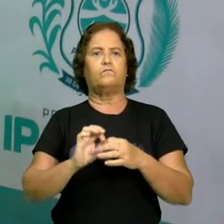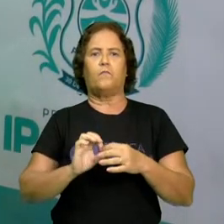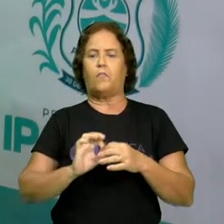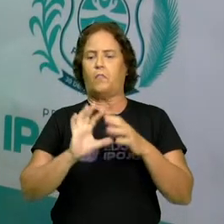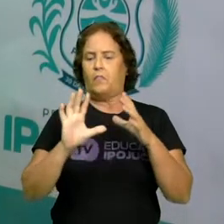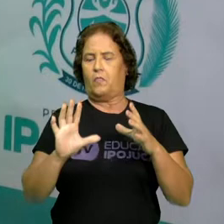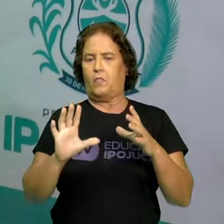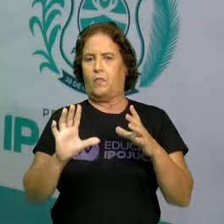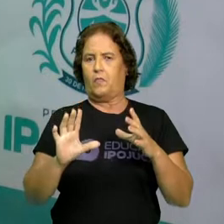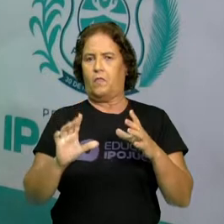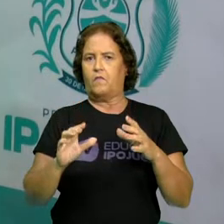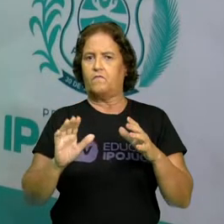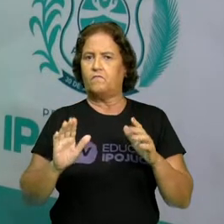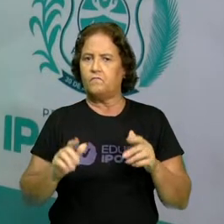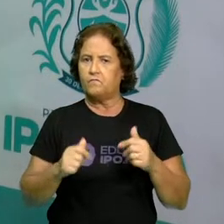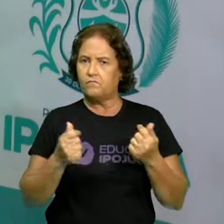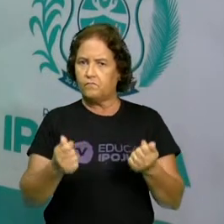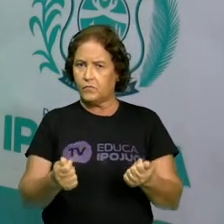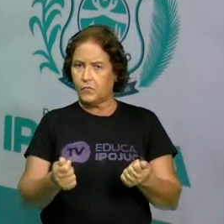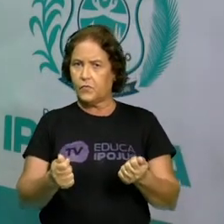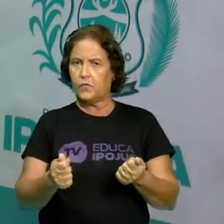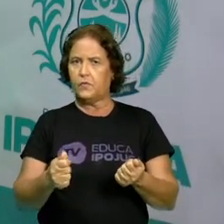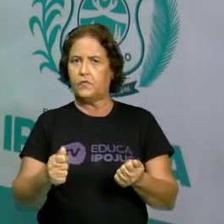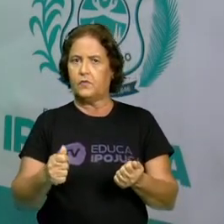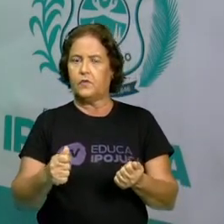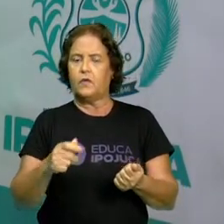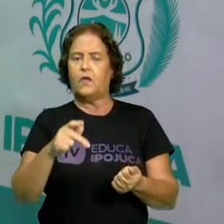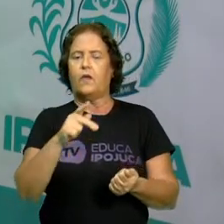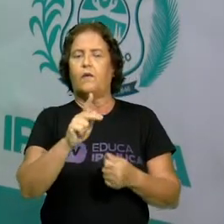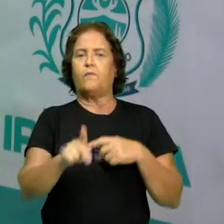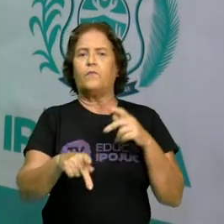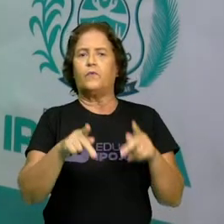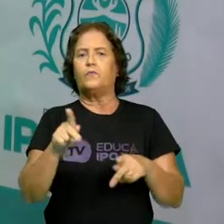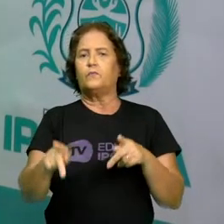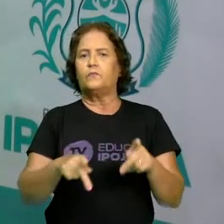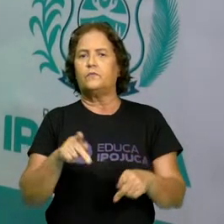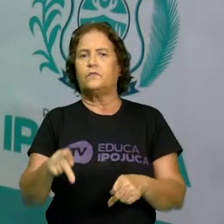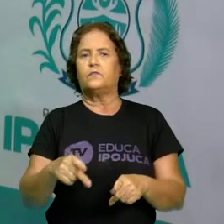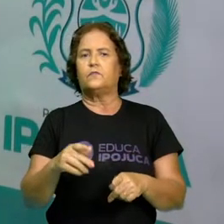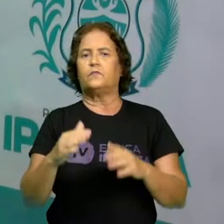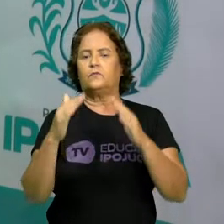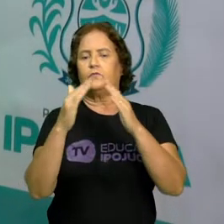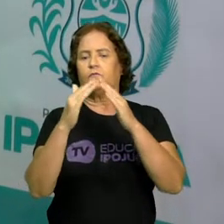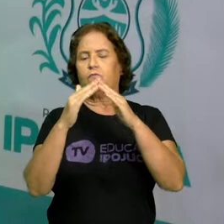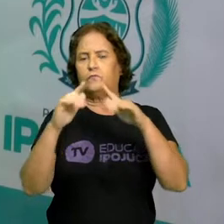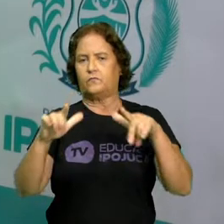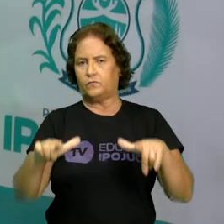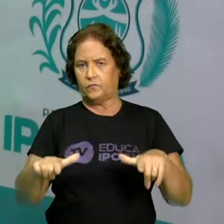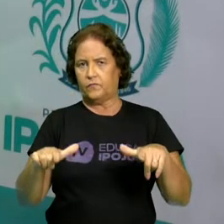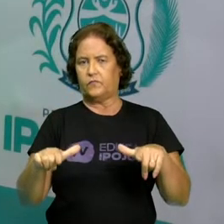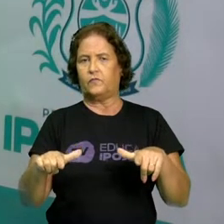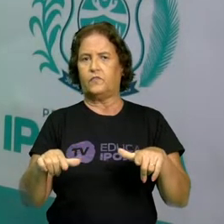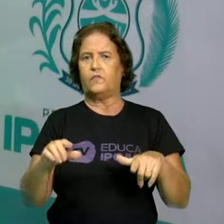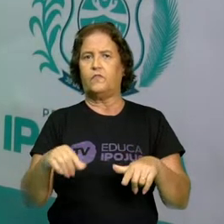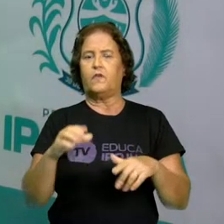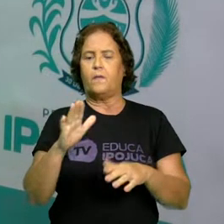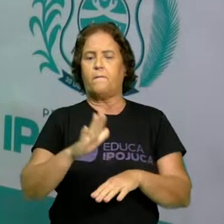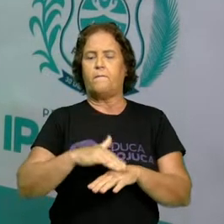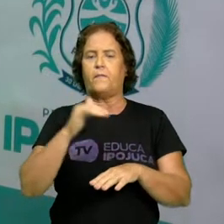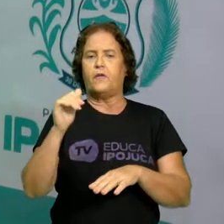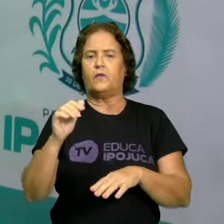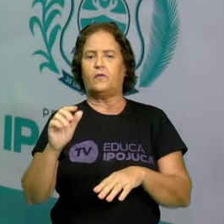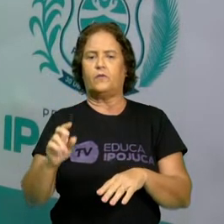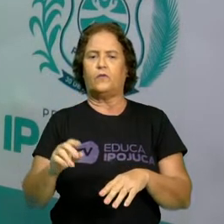população da cidade. Portanto, quanto mais a população utilizar esses espaços públicos, melhor eles vão ter utilidade,